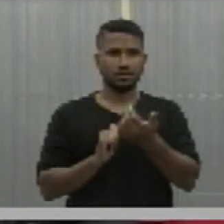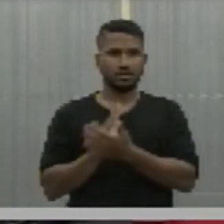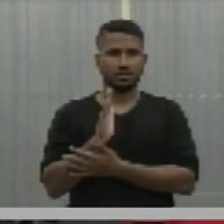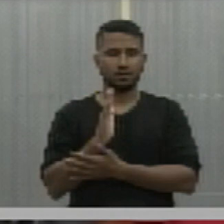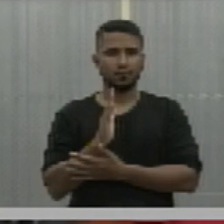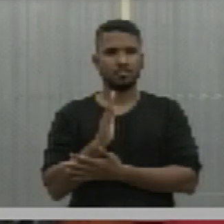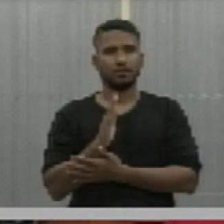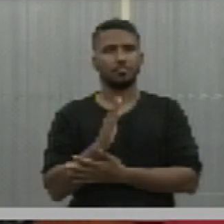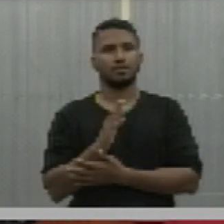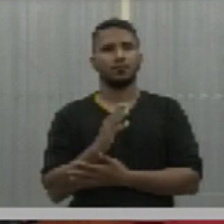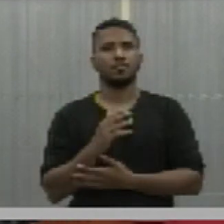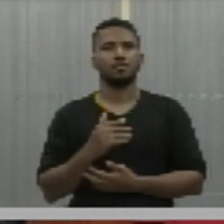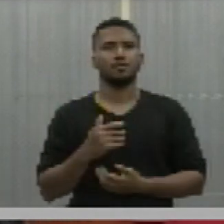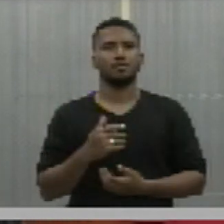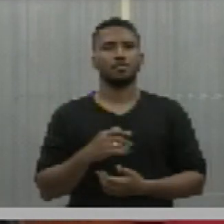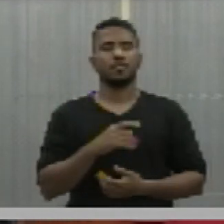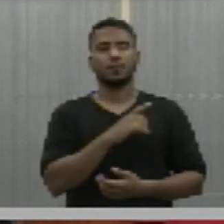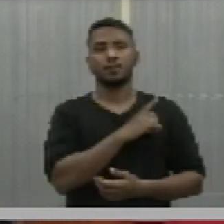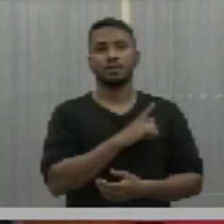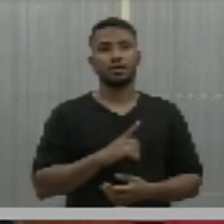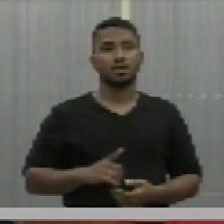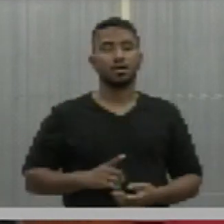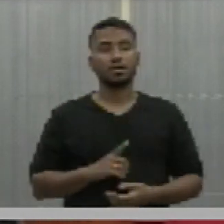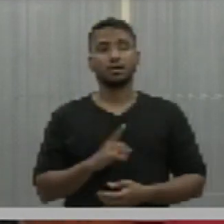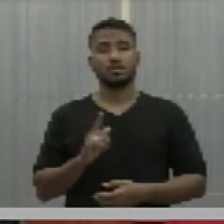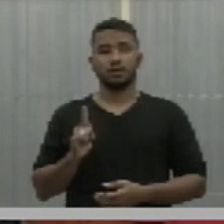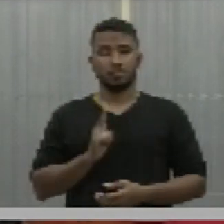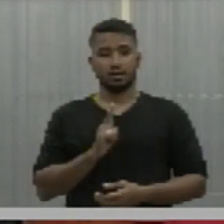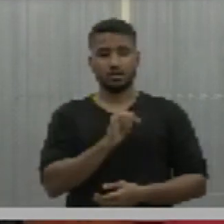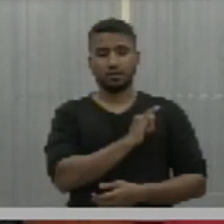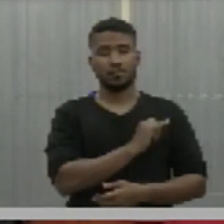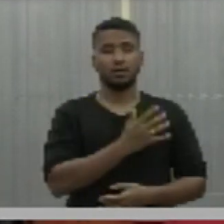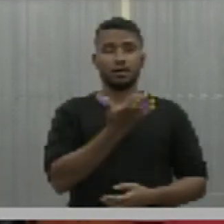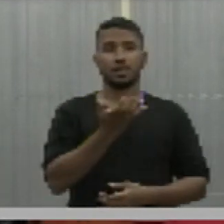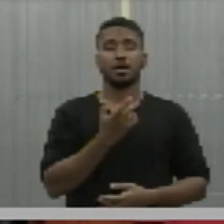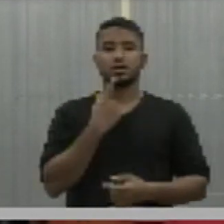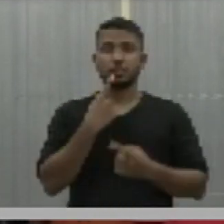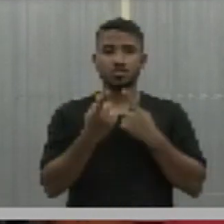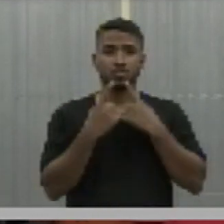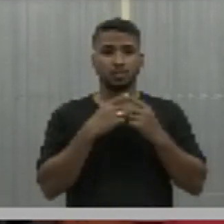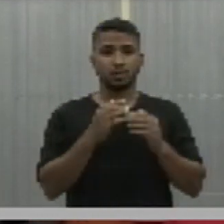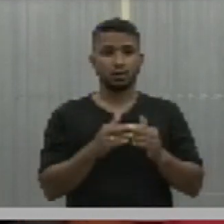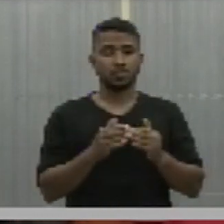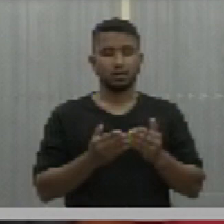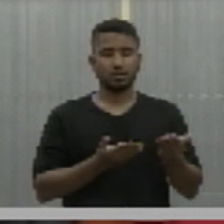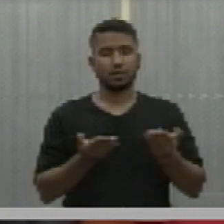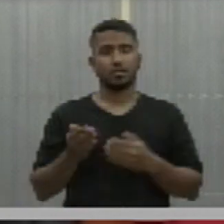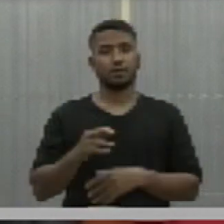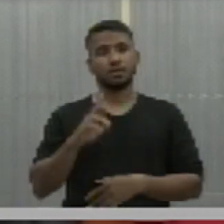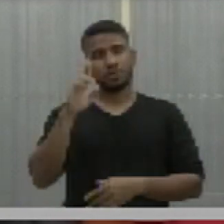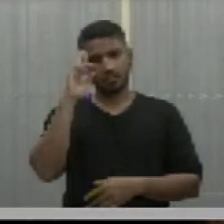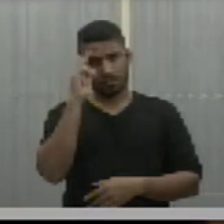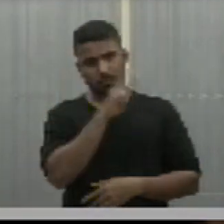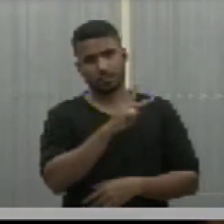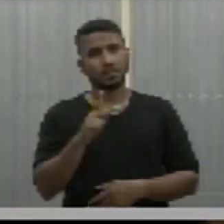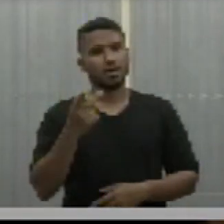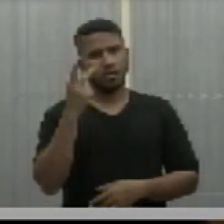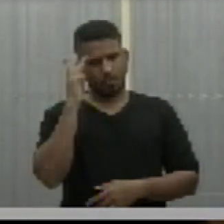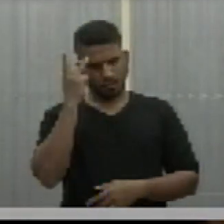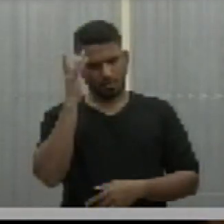estão. Deputado Jéssivaldo, quer discutir o requerimento? Discutir o requerimento. Senhor presidente, eu acho bem